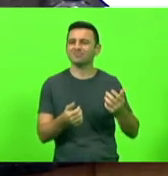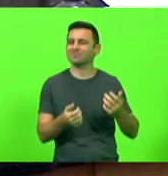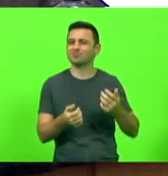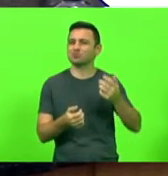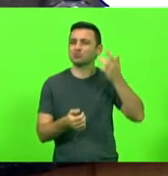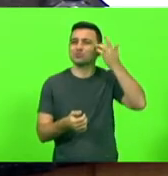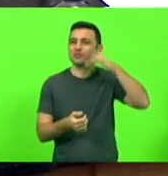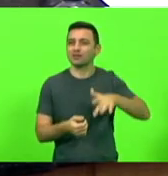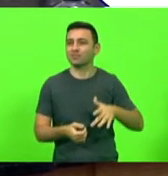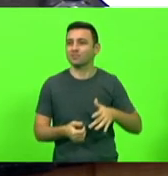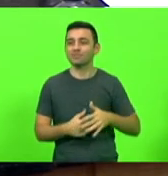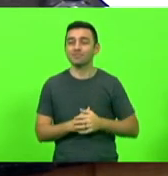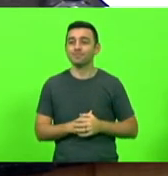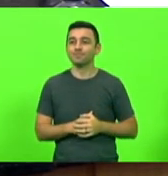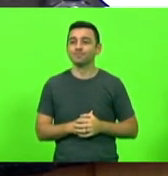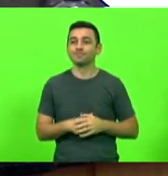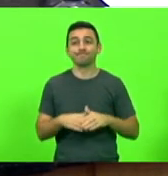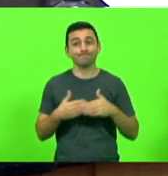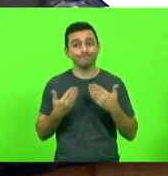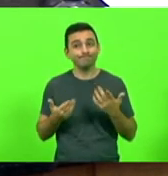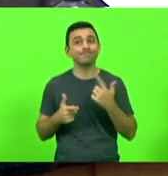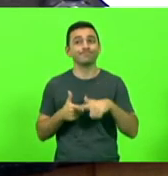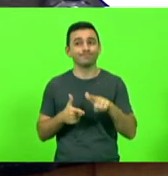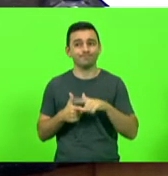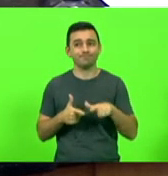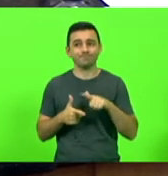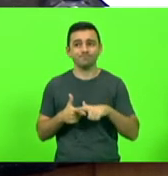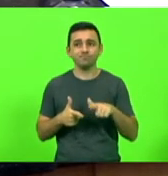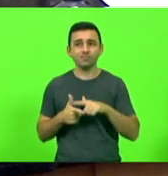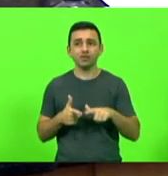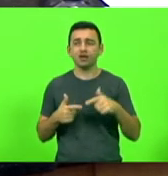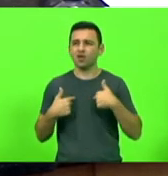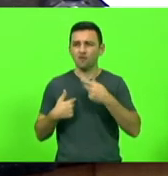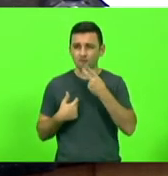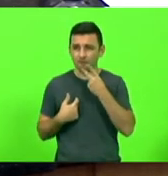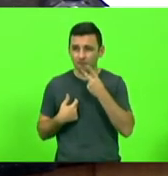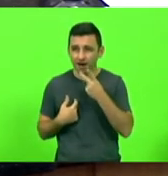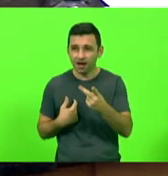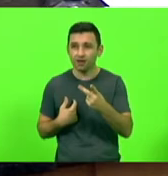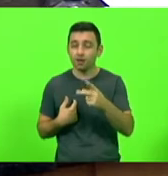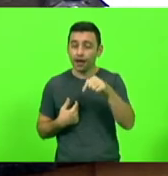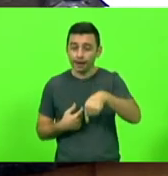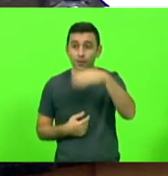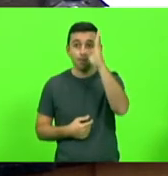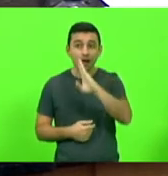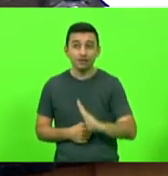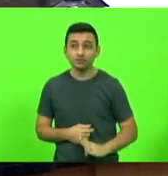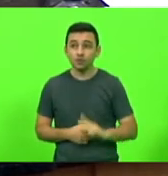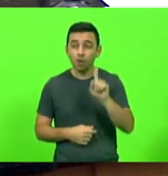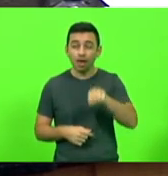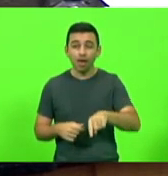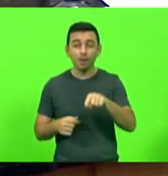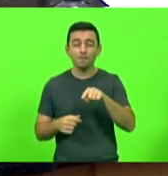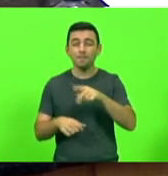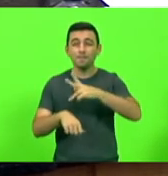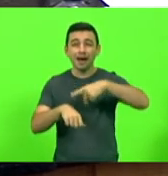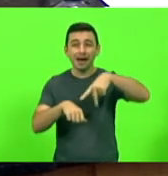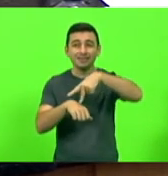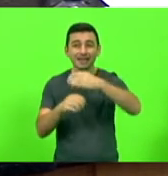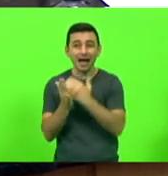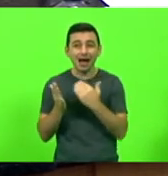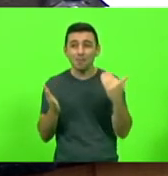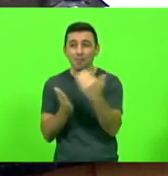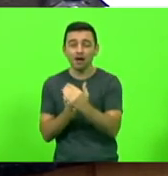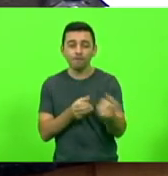Esse é o problema. E quando eu digo isso, não é apenas força de expressão, o Brasil é um dos países que tem o pior retorno